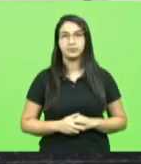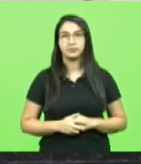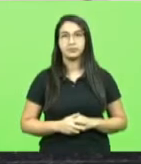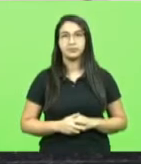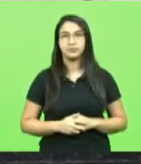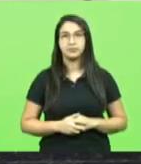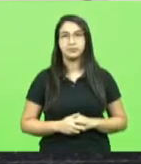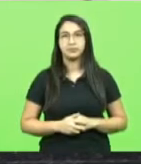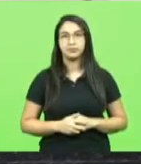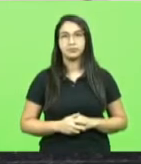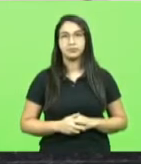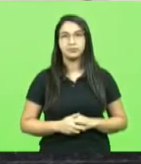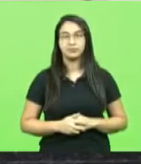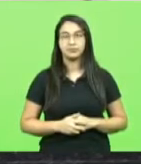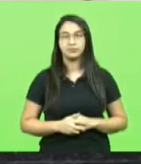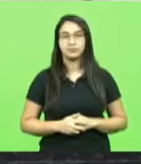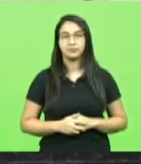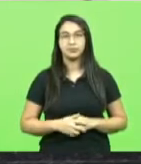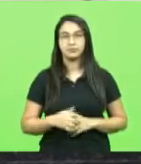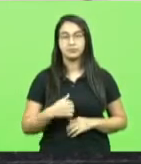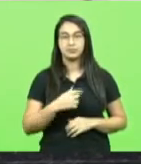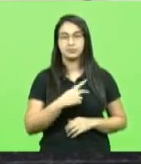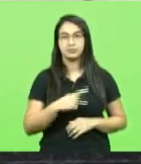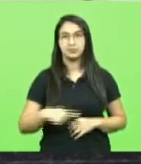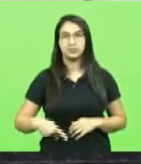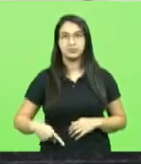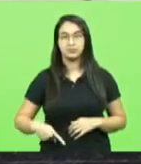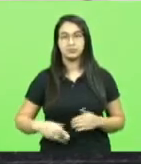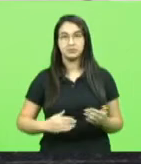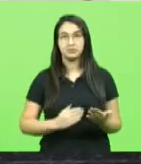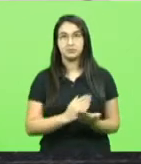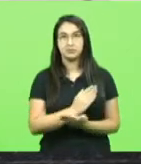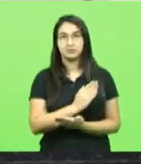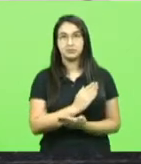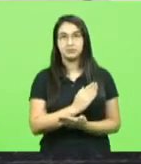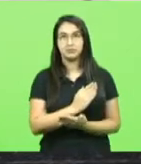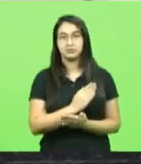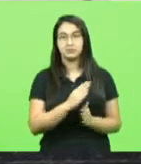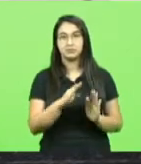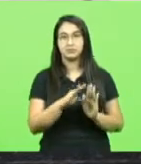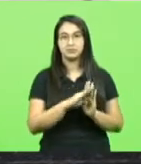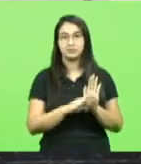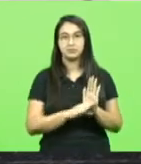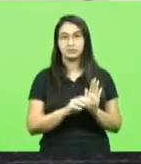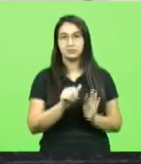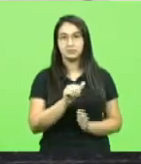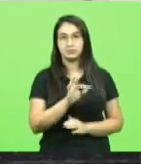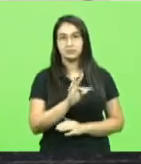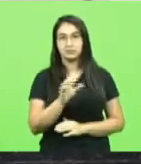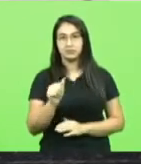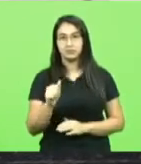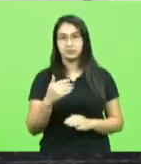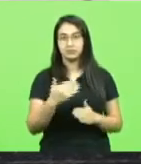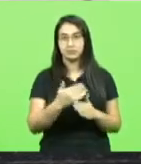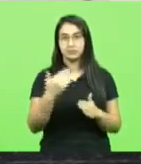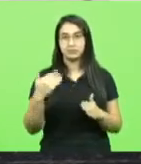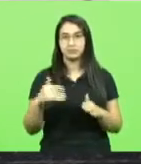como presidente, dou por aprovada as atas das sessões anteriores.